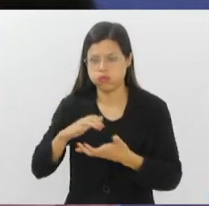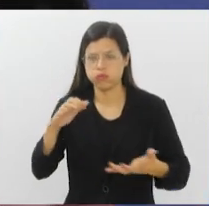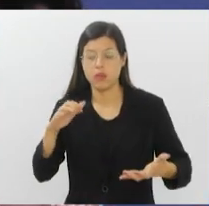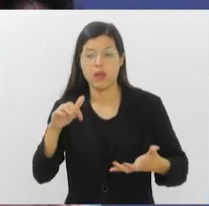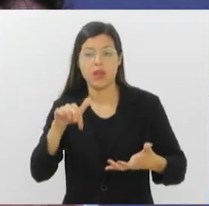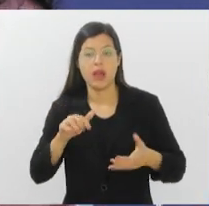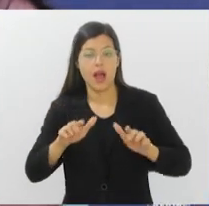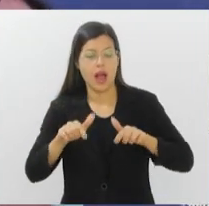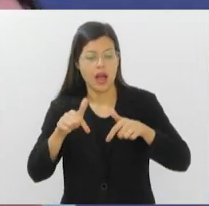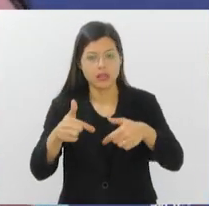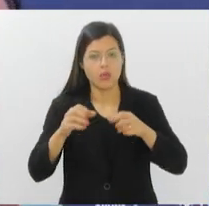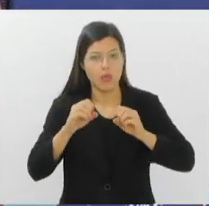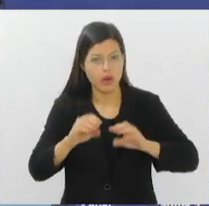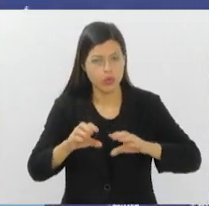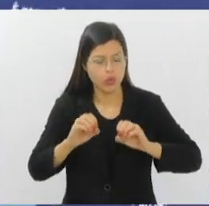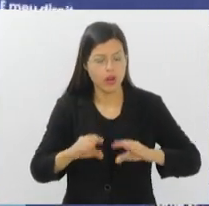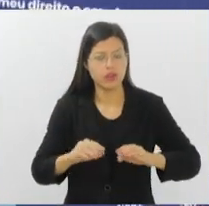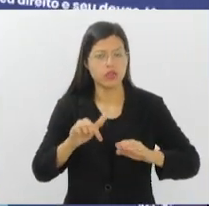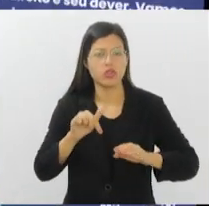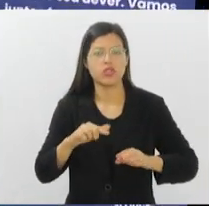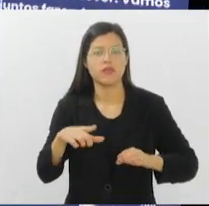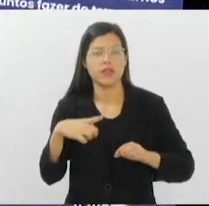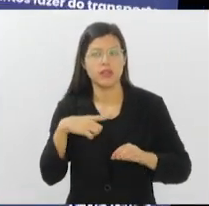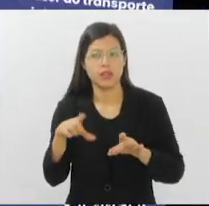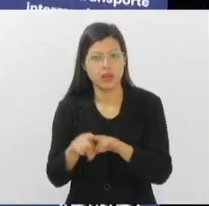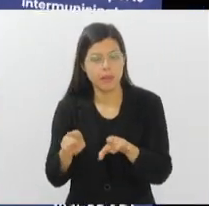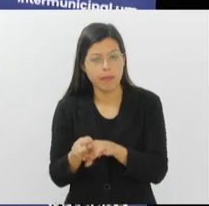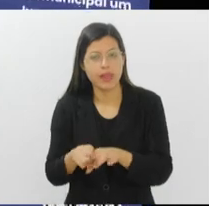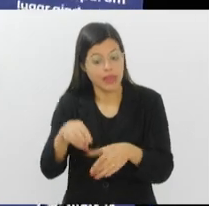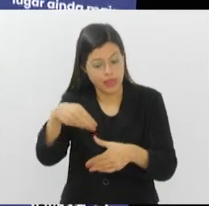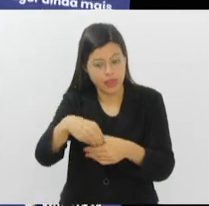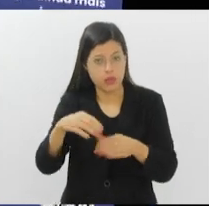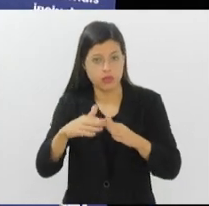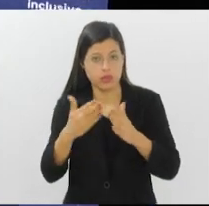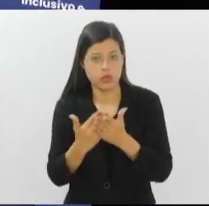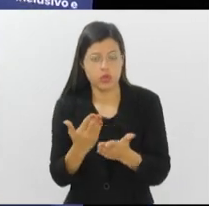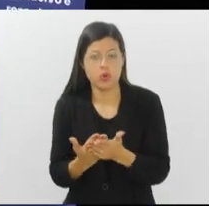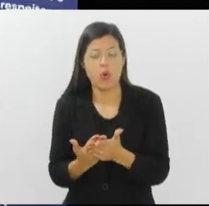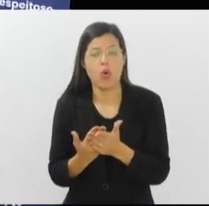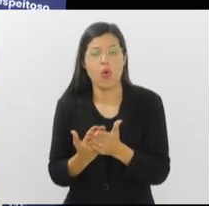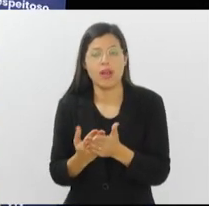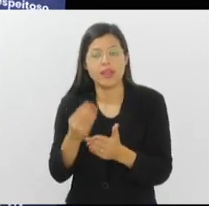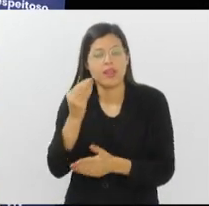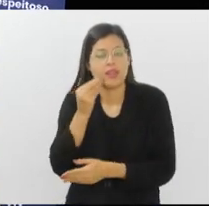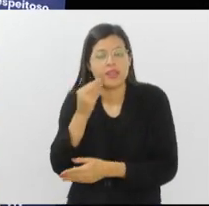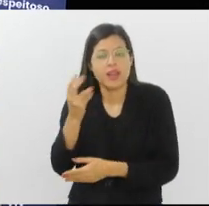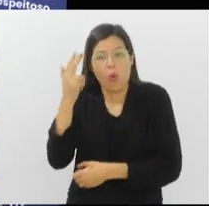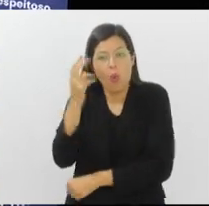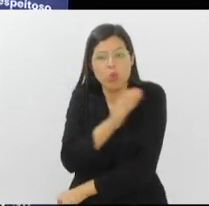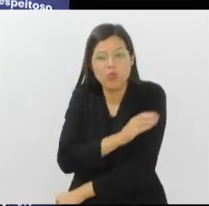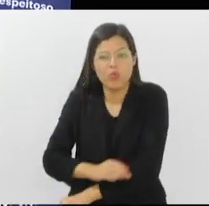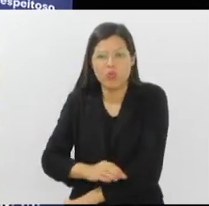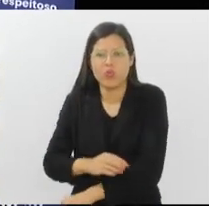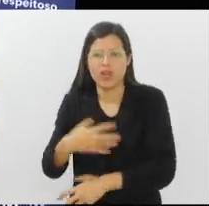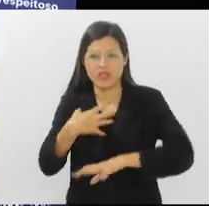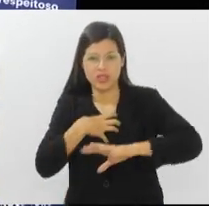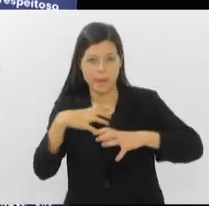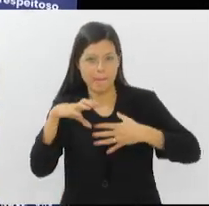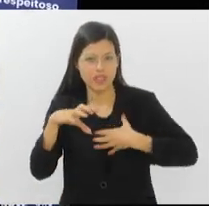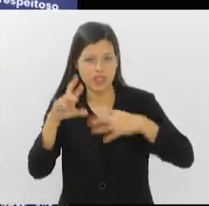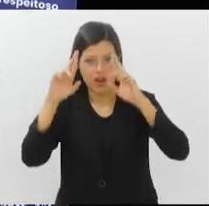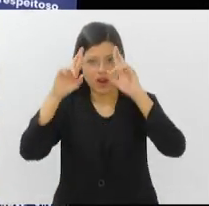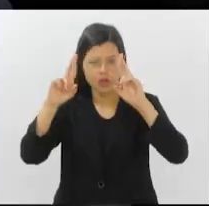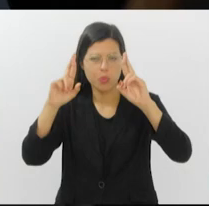educativas dessa vez vão abranger também as escolas para criar uma cultura de empatia e respeito desde cedo na